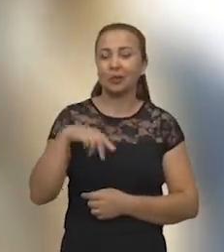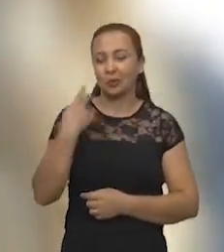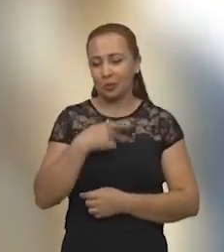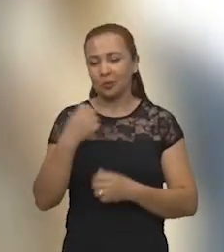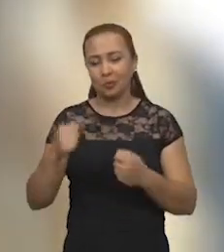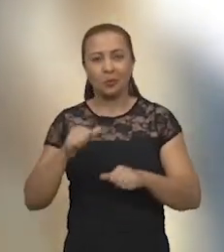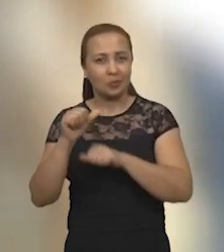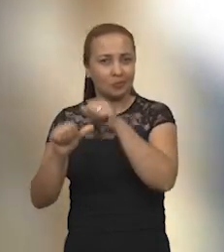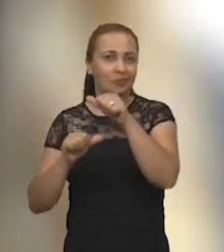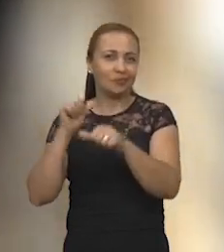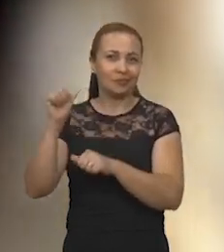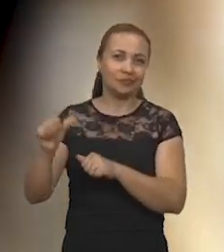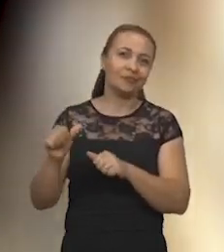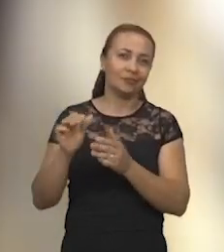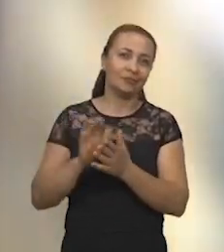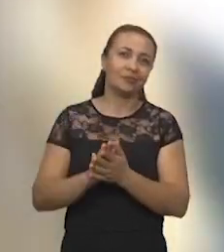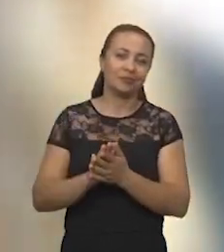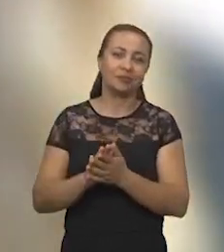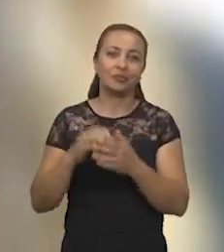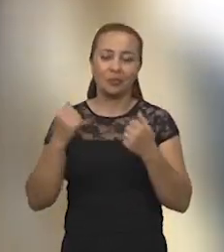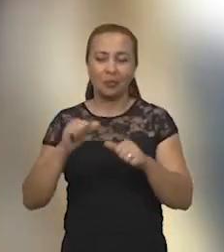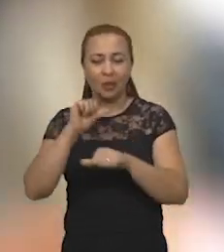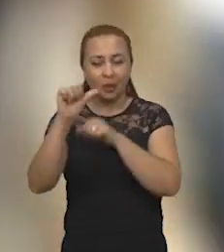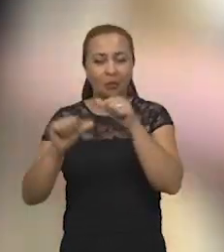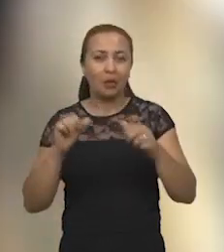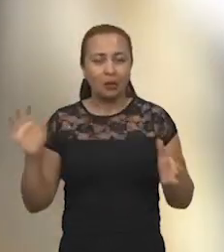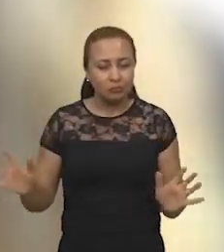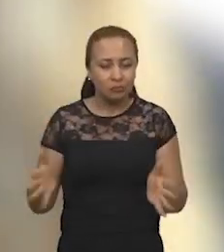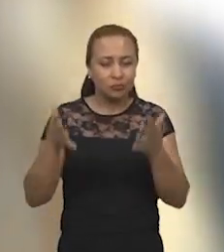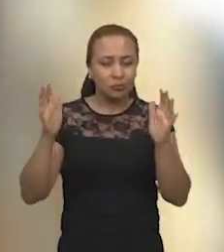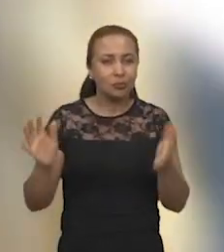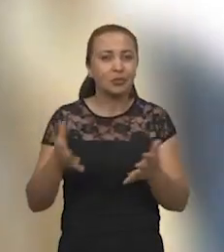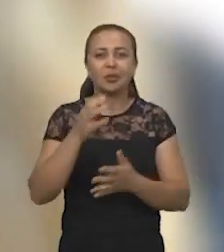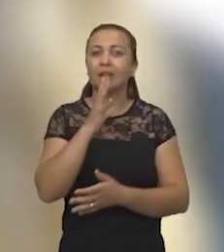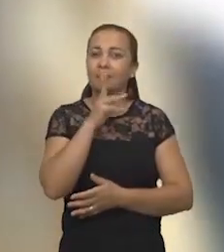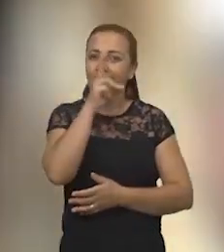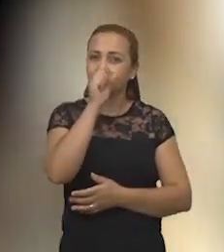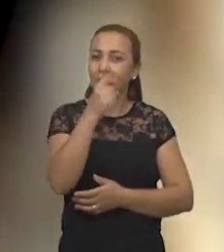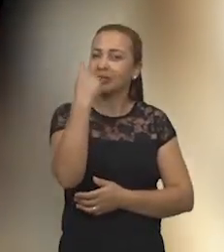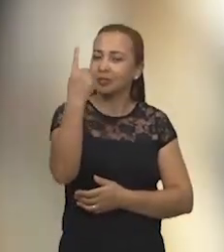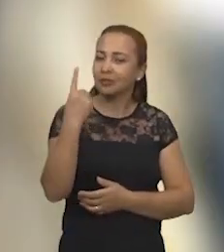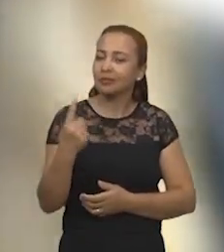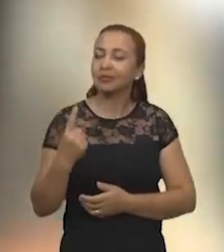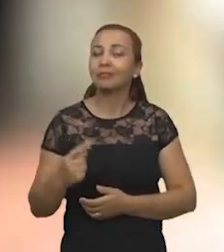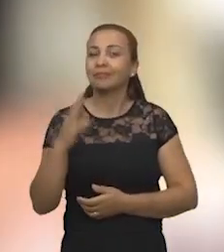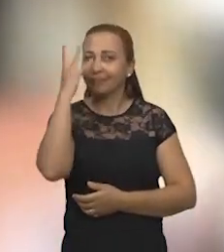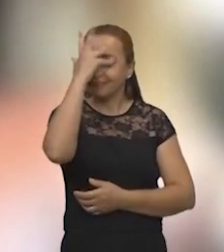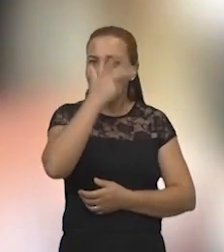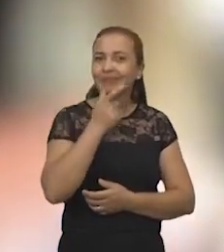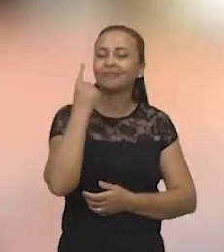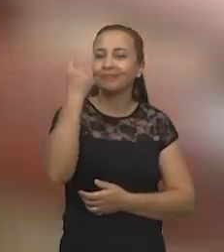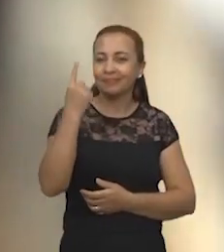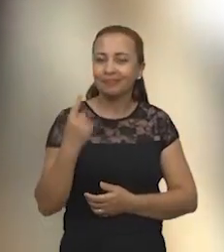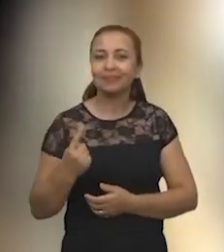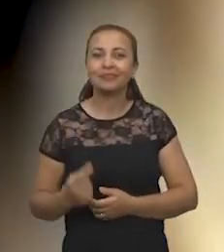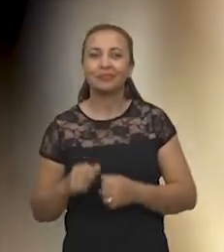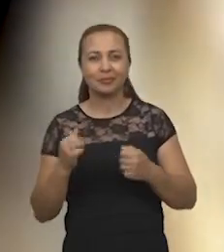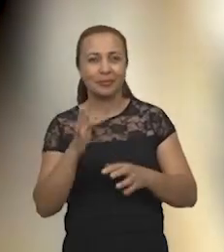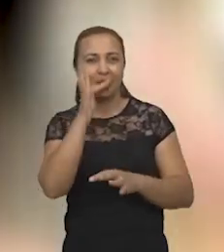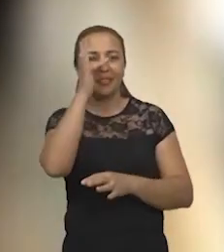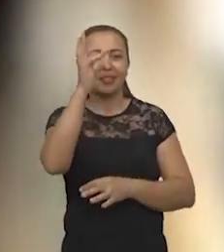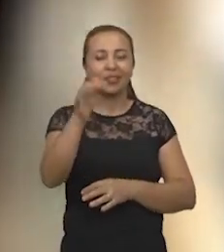sim, nós podemos mudar e podemos mudar estimulando a força de cada um, a beleza de cada um, fazendo com que cada um